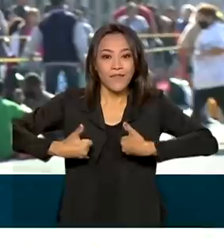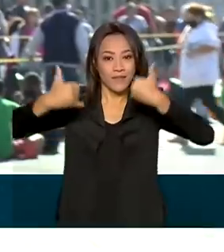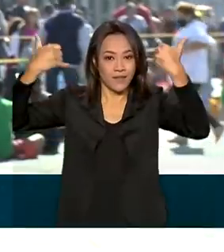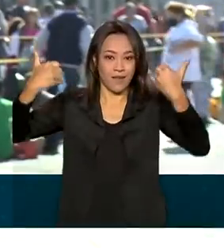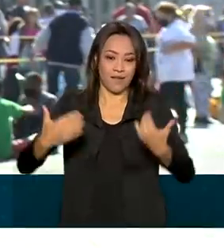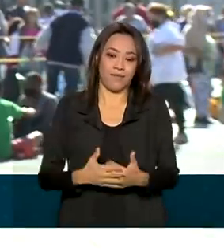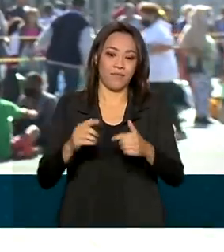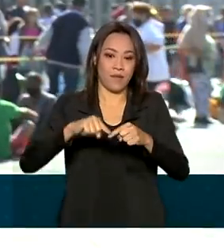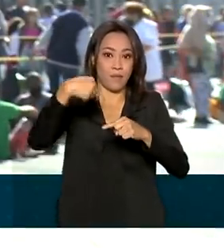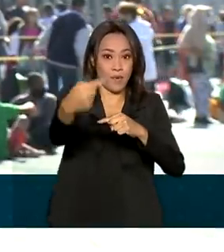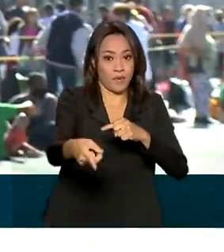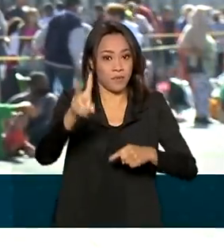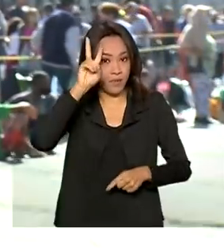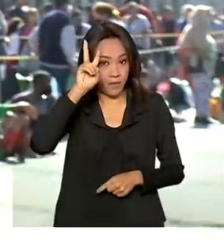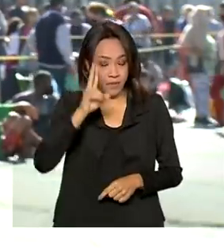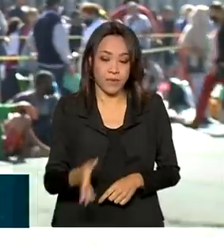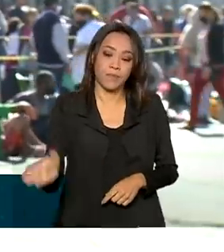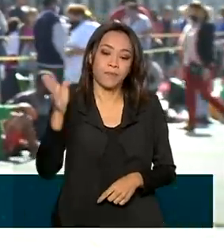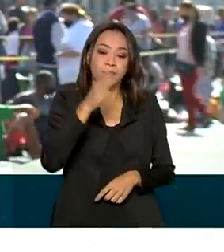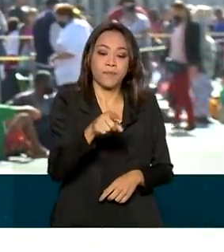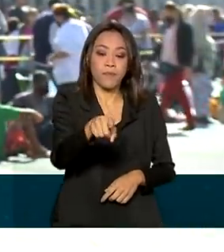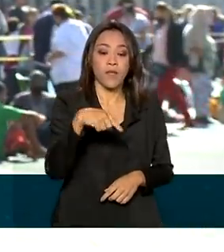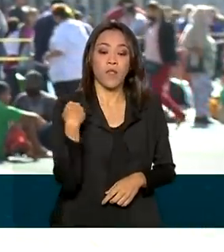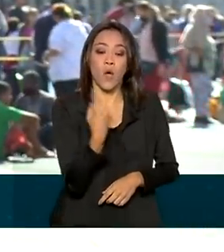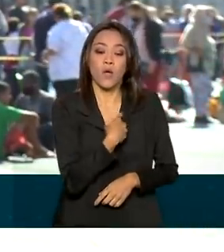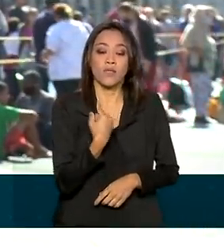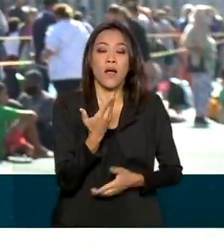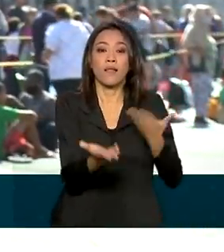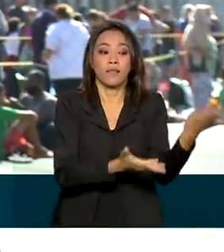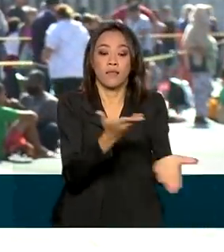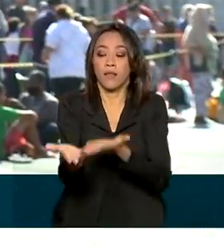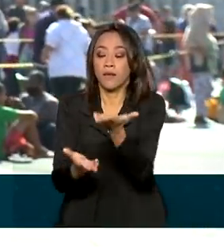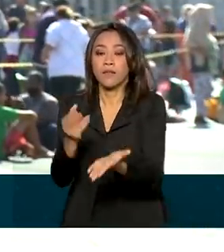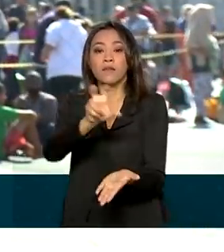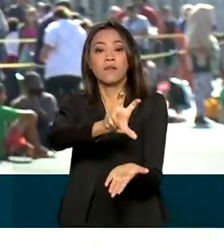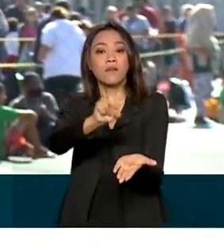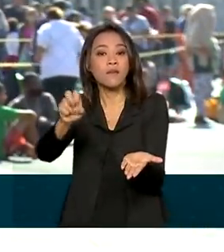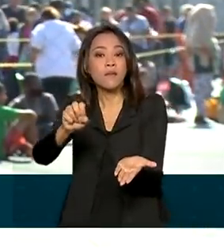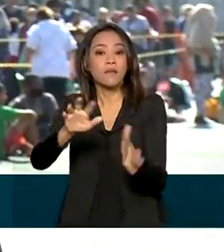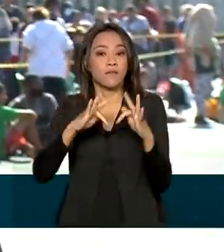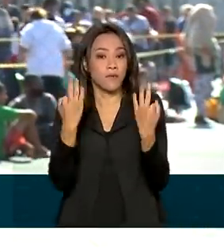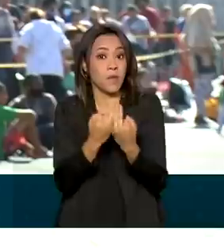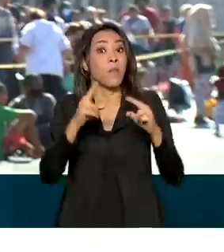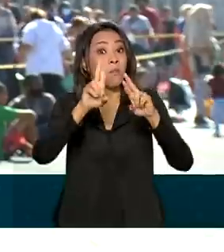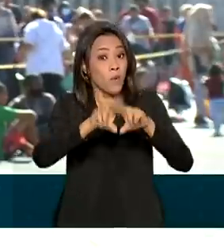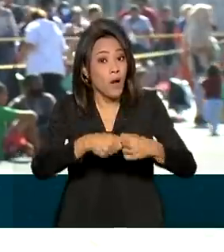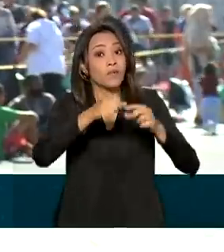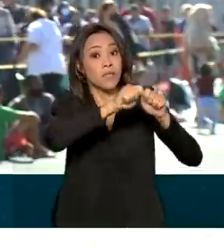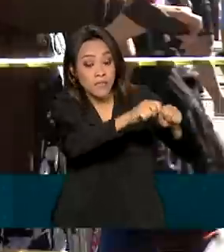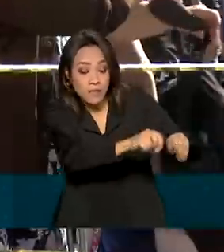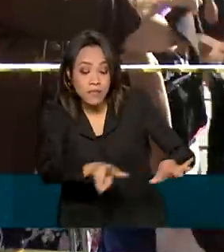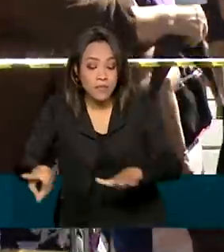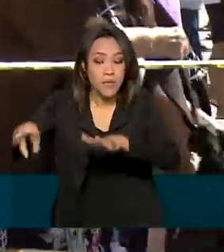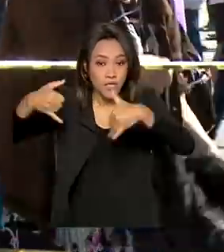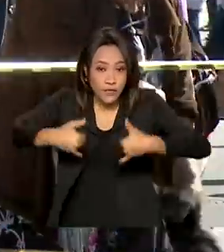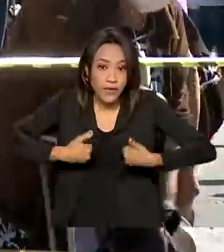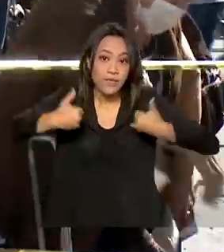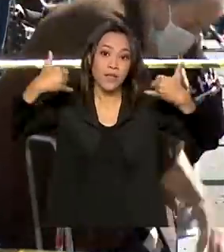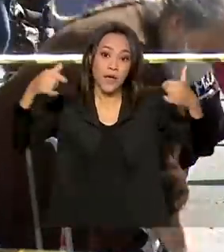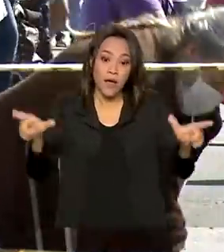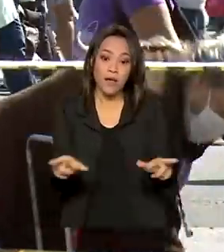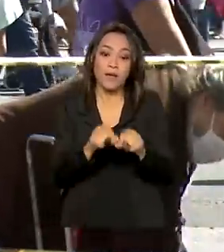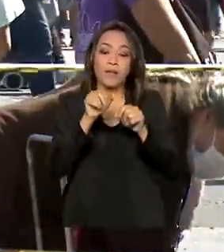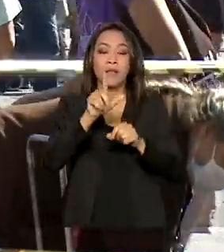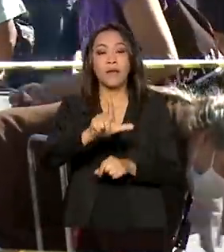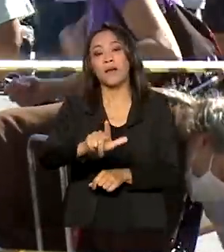-feira. Semanalmente a gente atende cerca de 500 famílias. Devido à semana do aniversário da CEA GESP, hoje a ideia está